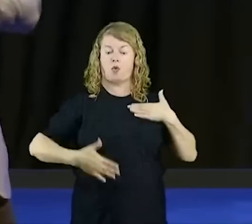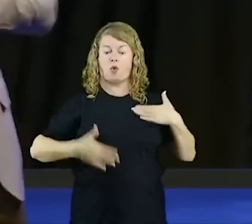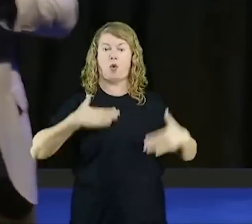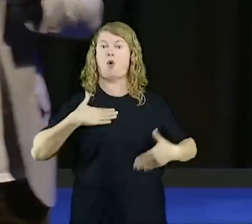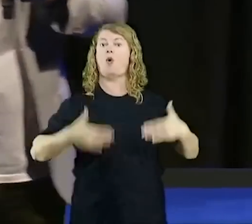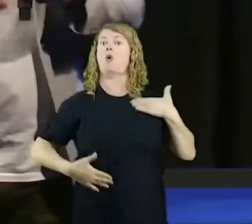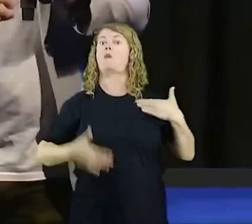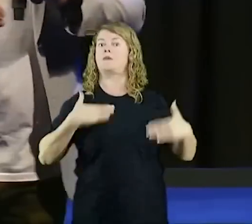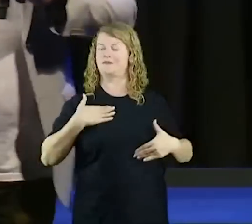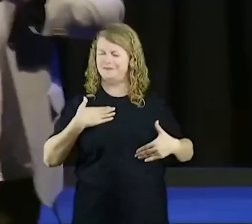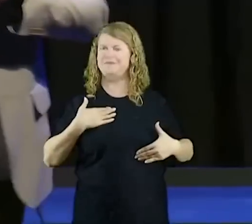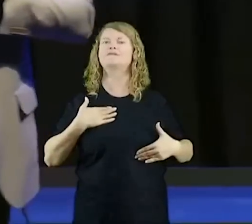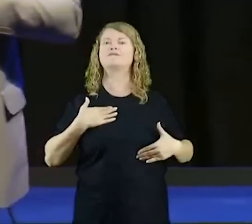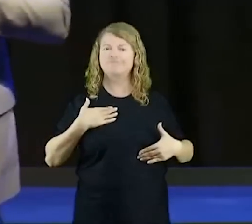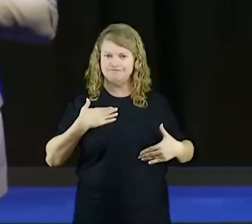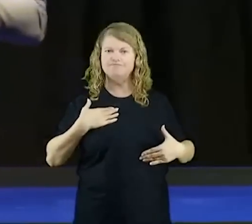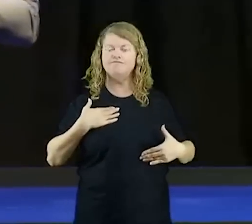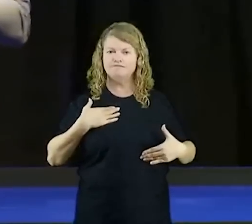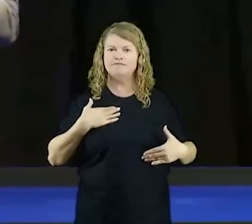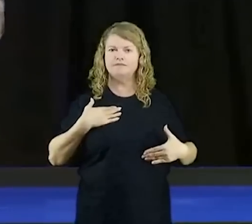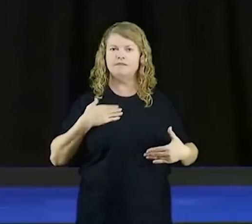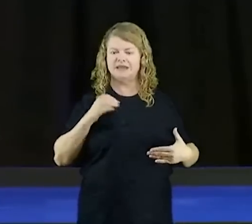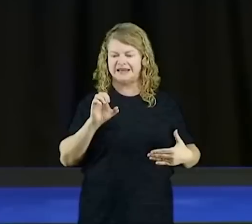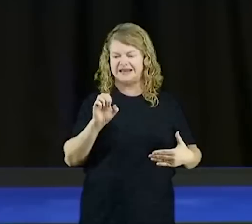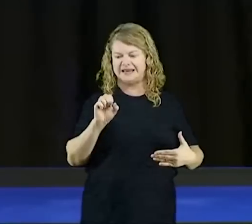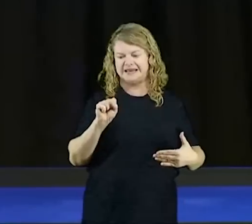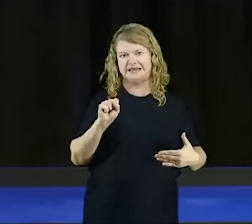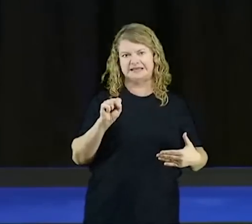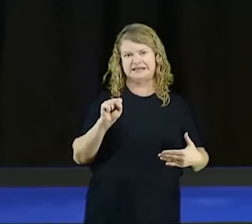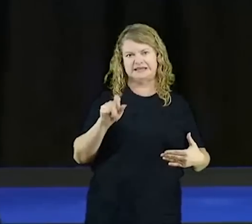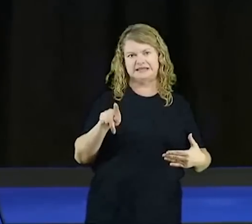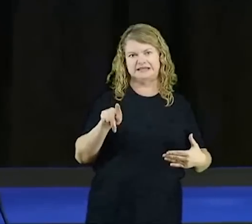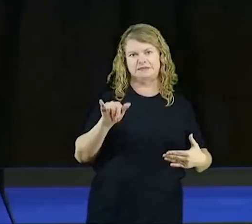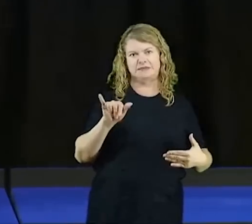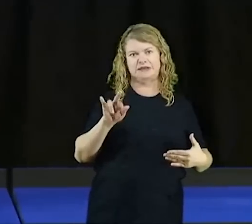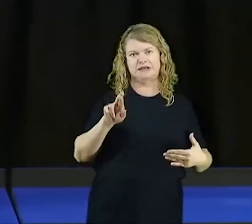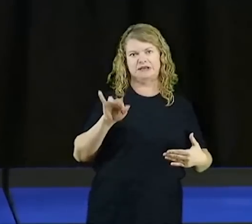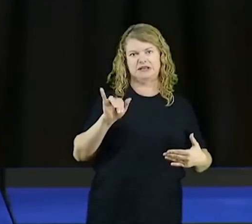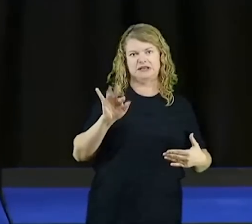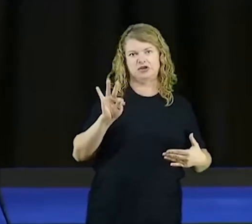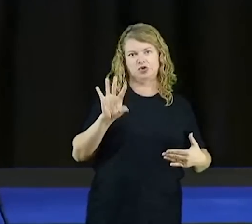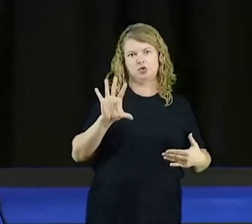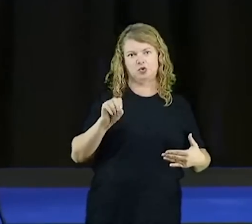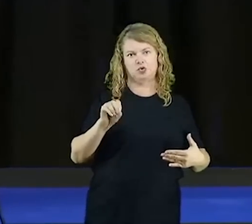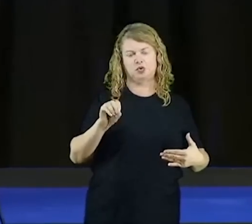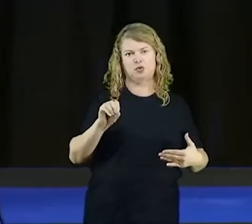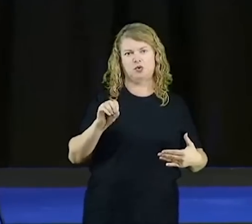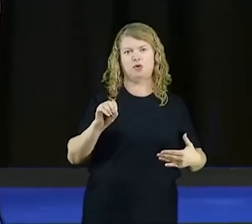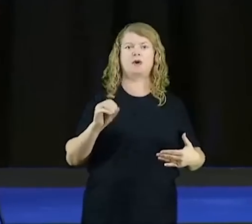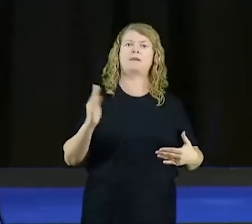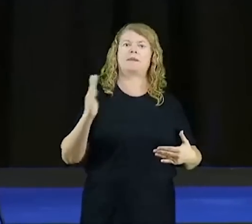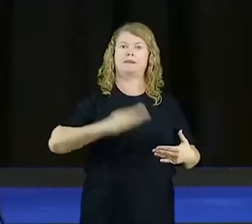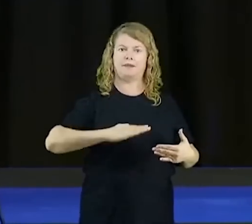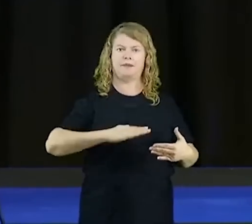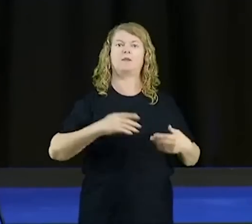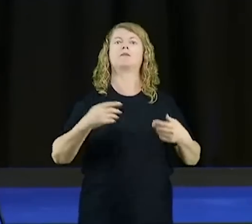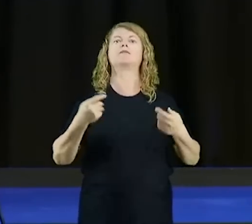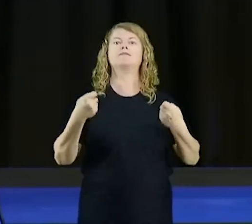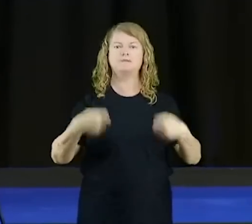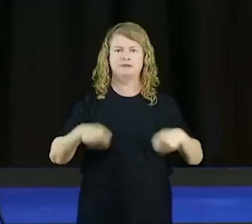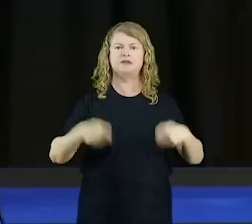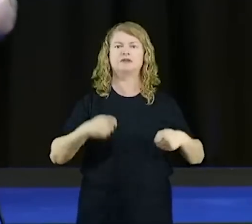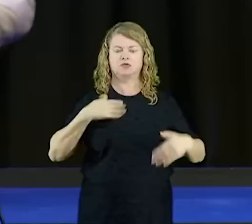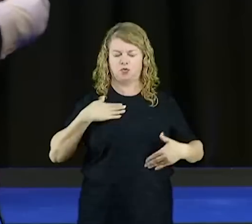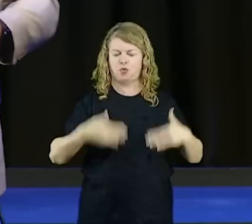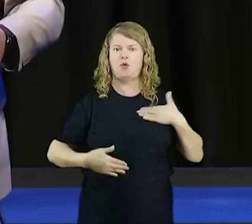Pensa que o Espírito, não tem corpo. Então, ele precisa o quê? Habitar num corpo, para manifestar as suas violências,